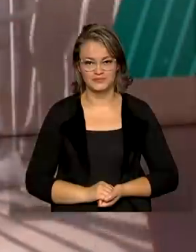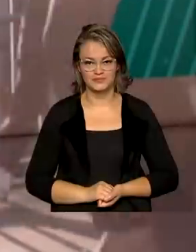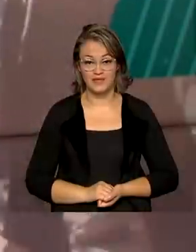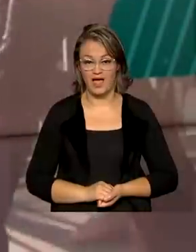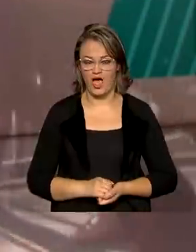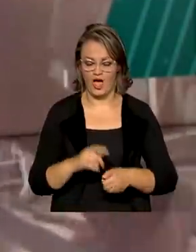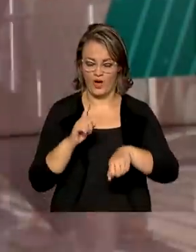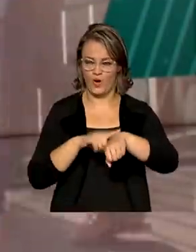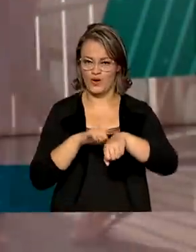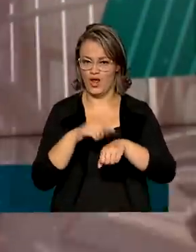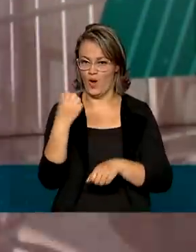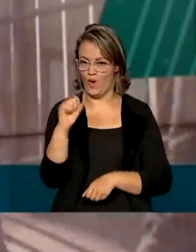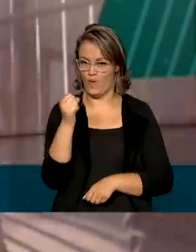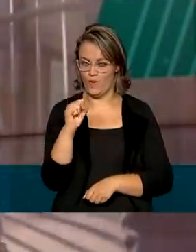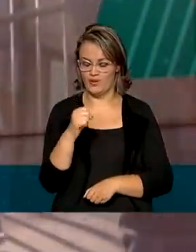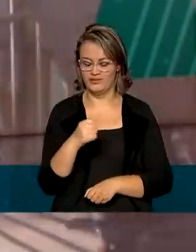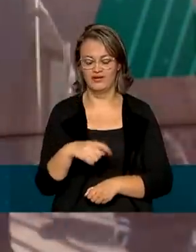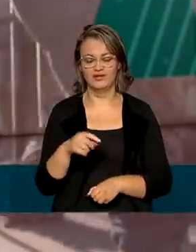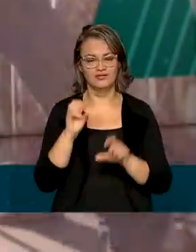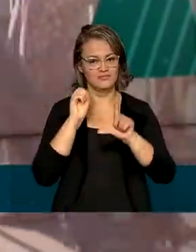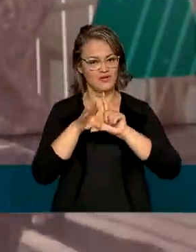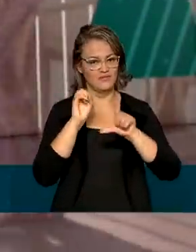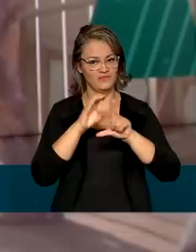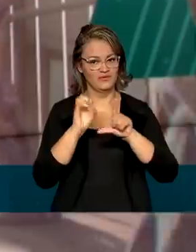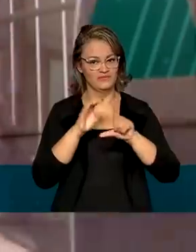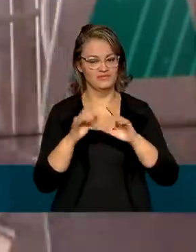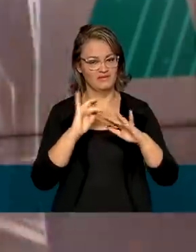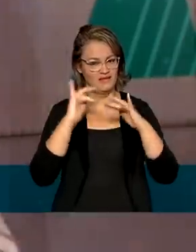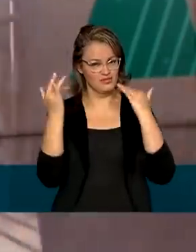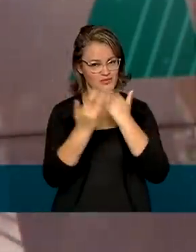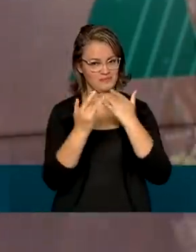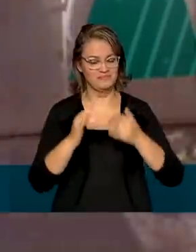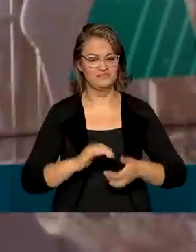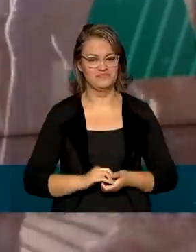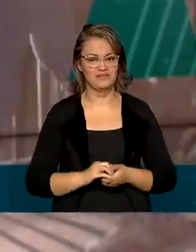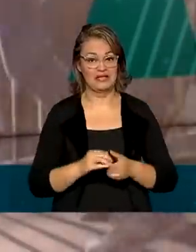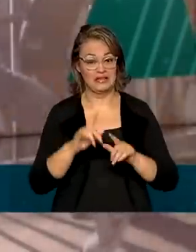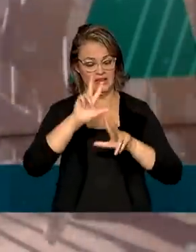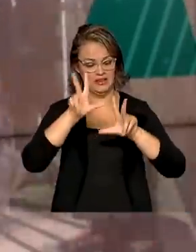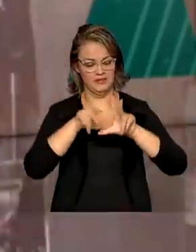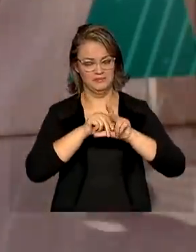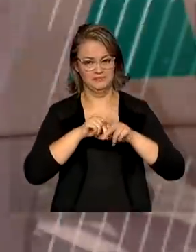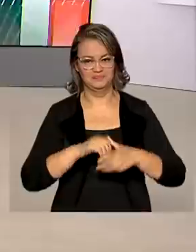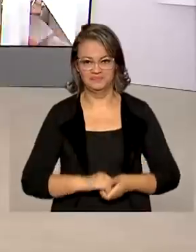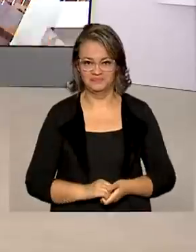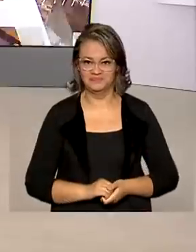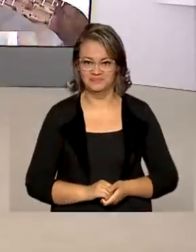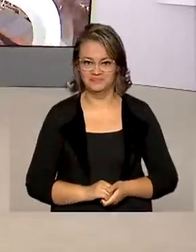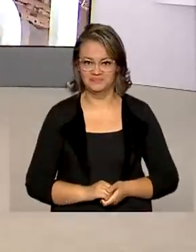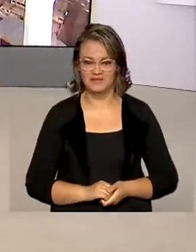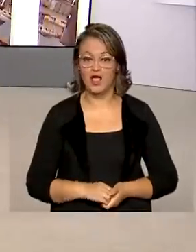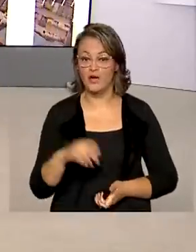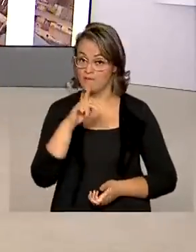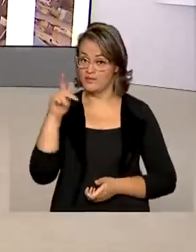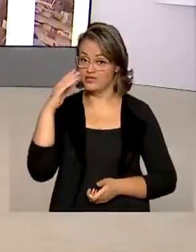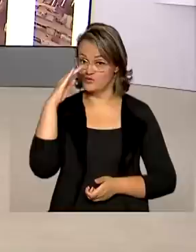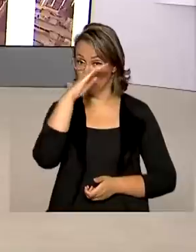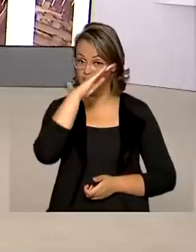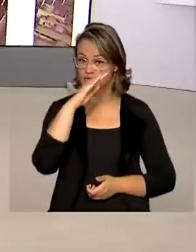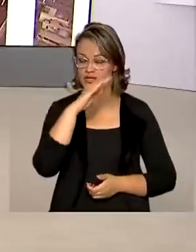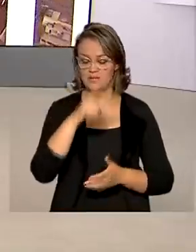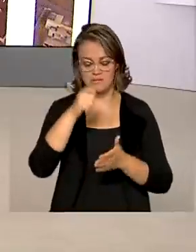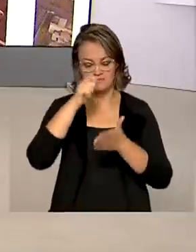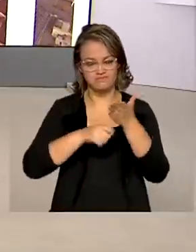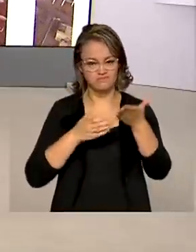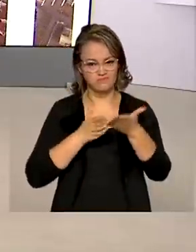Agora, 8 horas, nós estamos ao vivo também pelas redes sociais da TV Brasil. O presidente Jair Bolsonaro